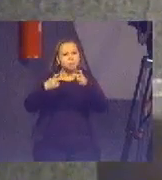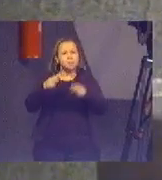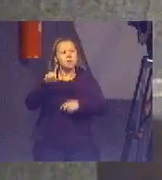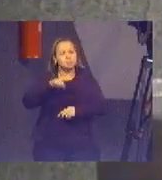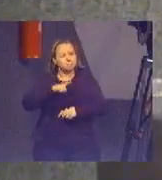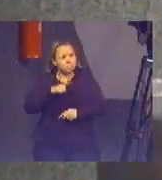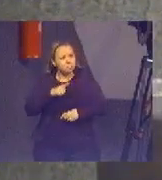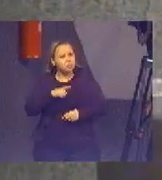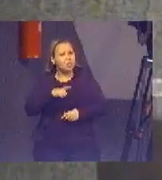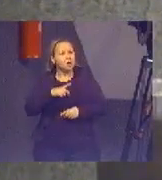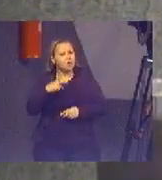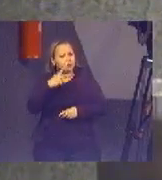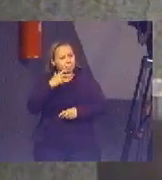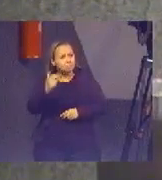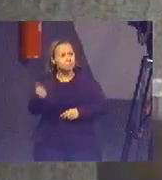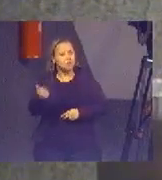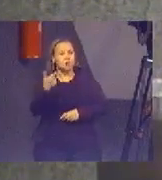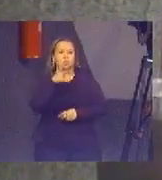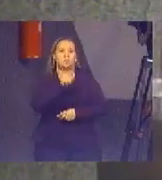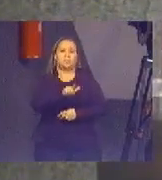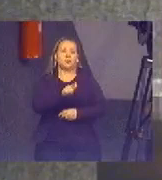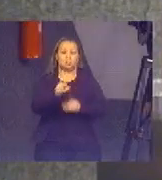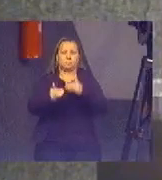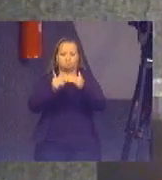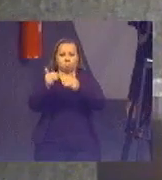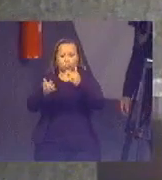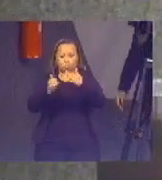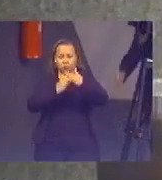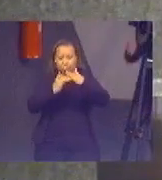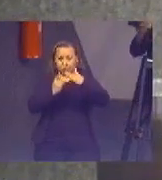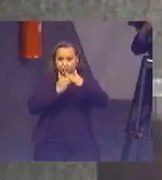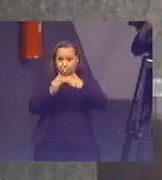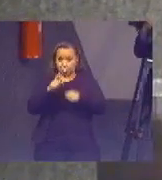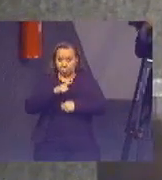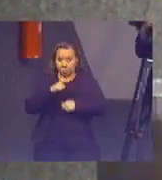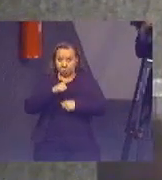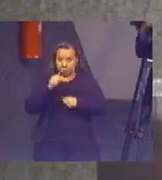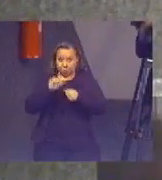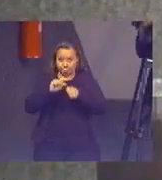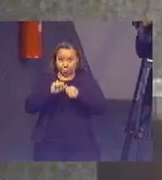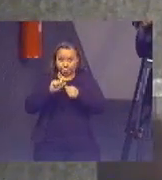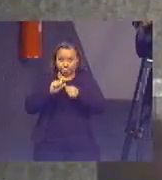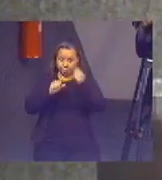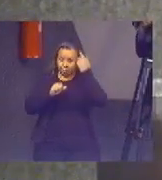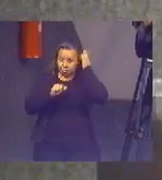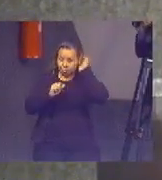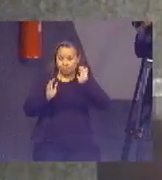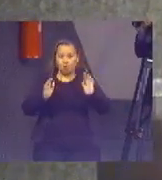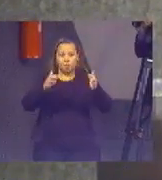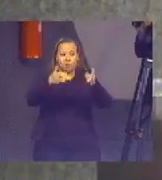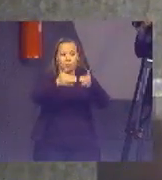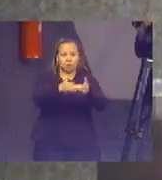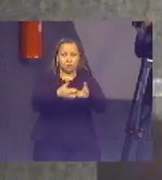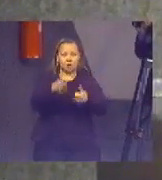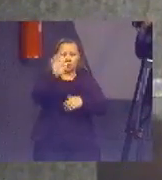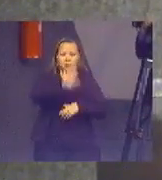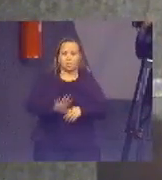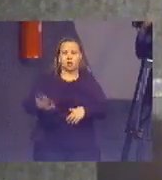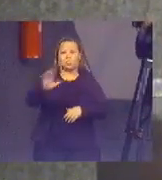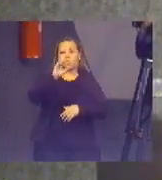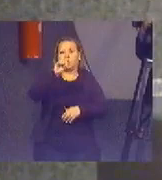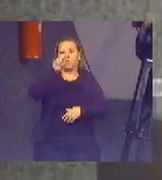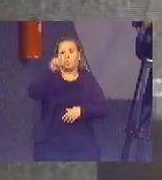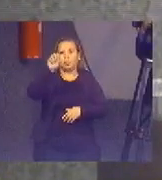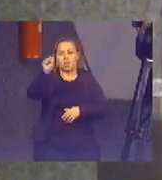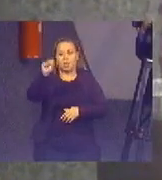institucionalização, ou seja, constituiu-se a Comissão Nacional dos ODS, houve um mapeamento das políticas